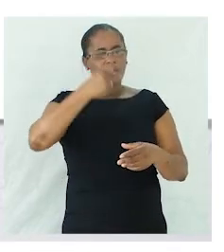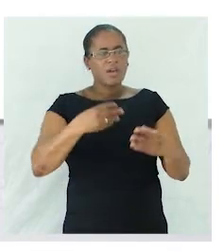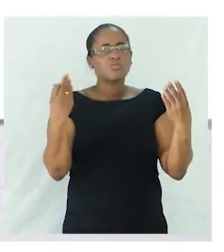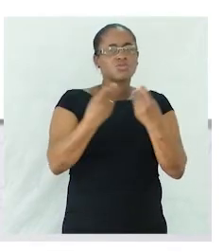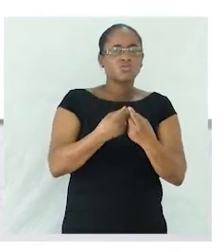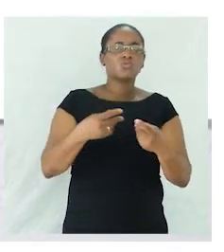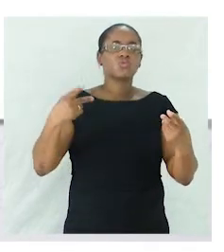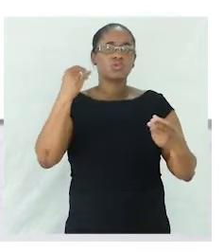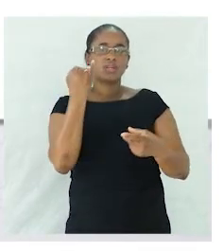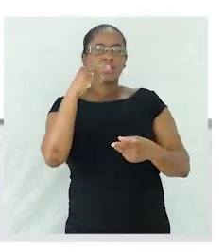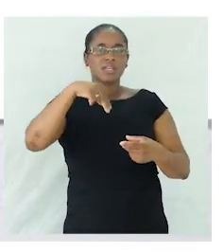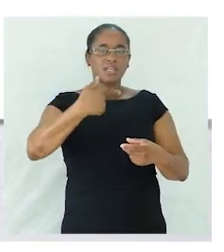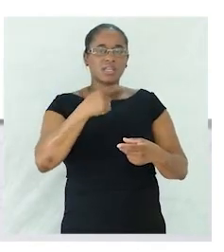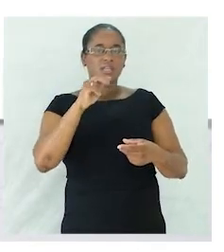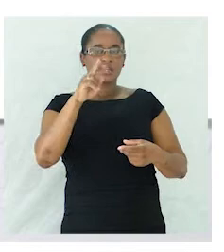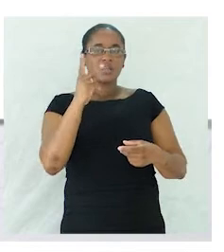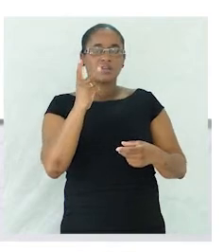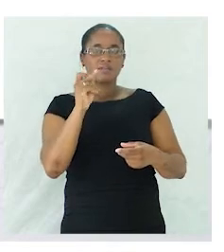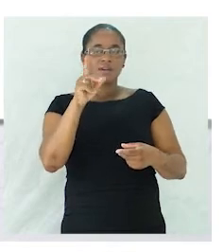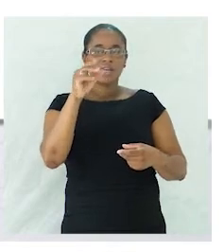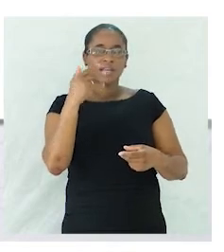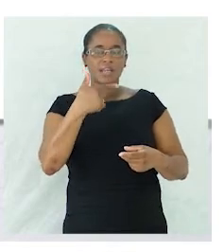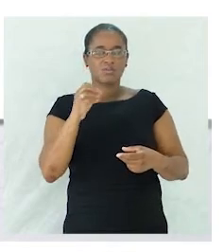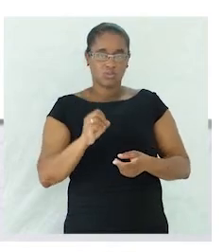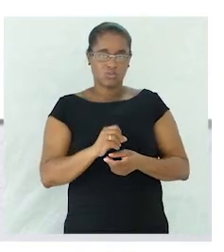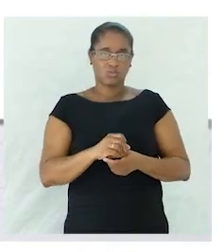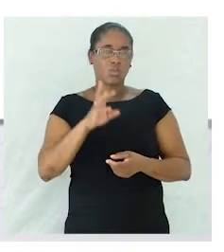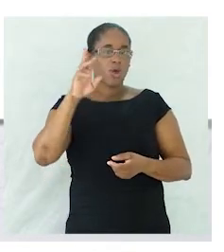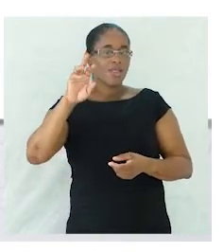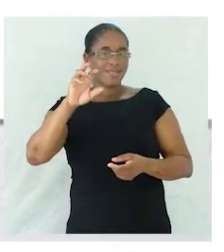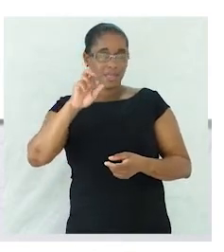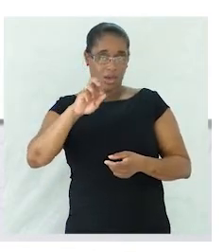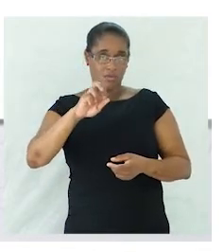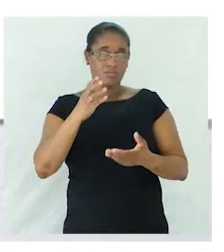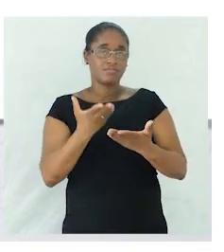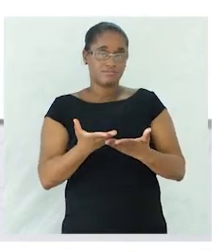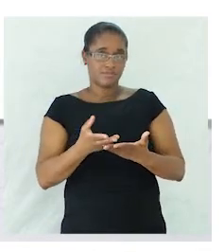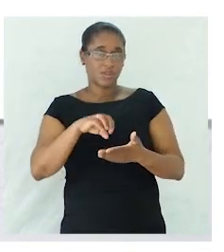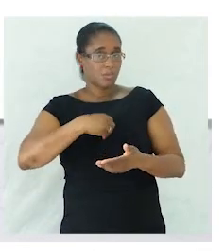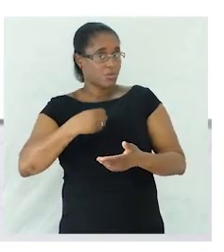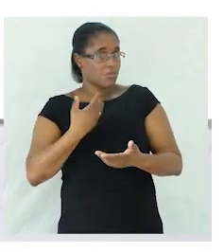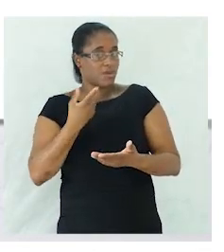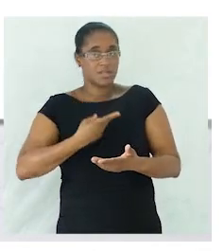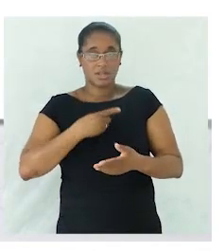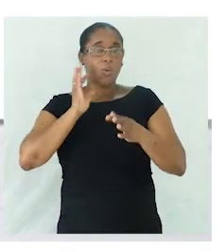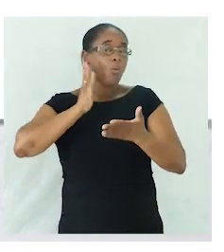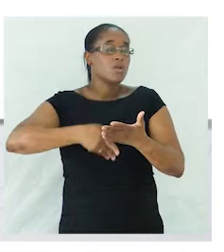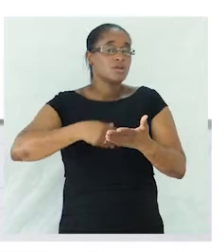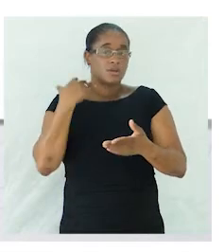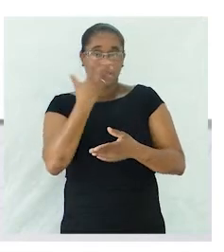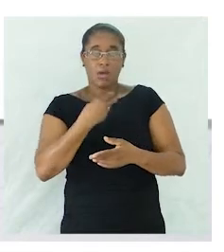intervalo pequeno certo? o oitavo exercício não se preocupem vai ser o último da aula de hoje